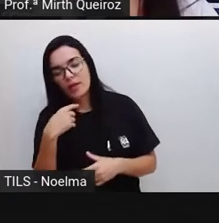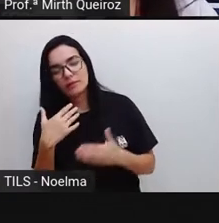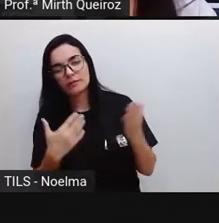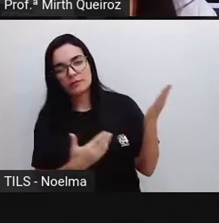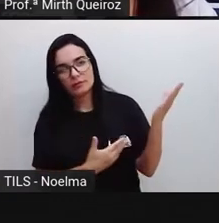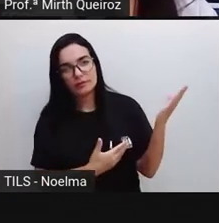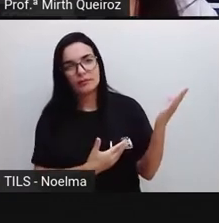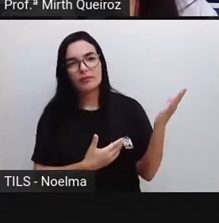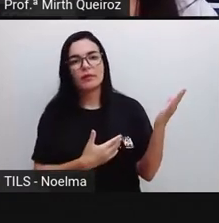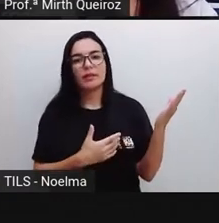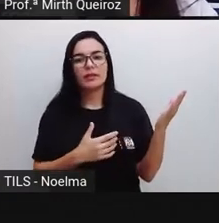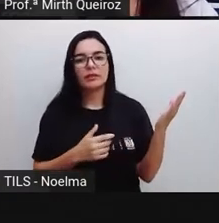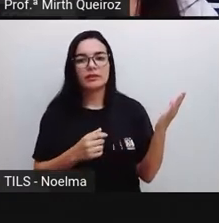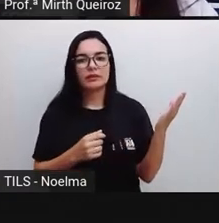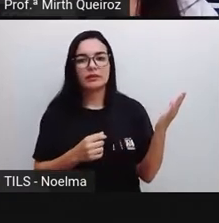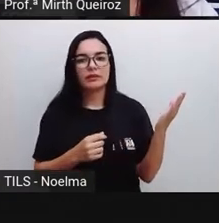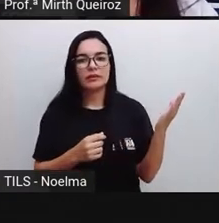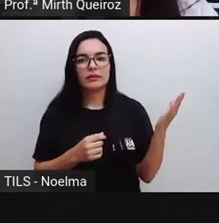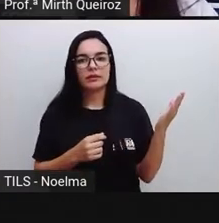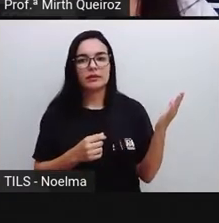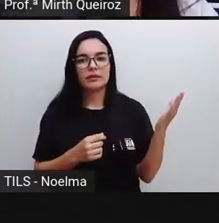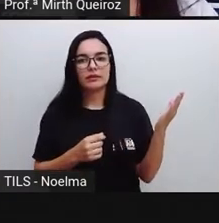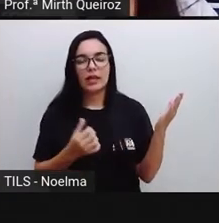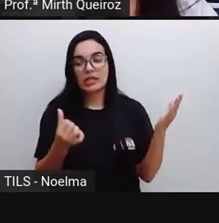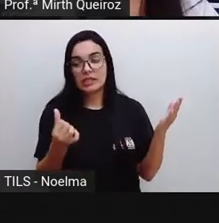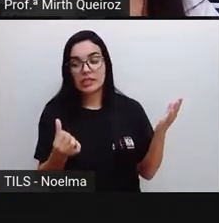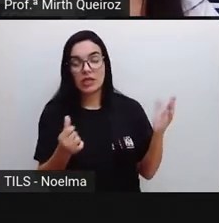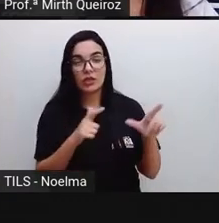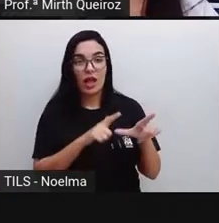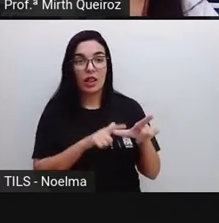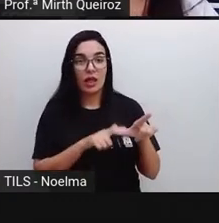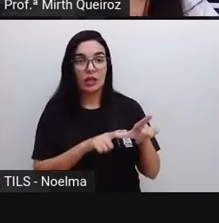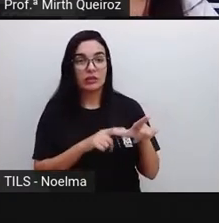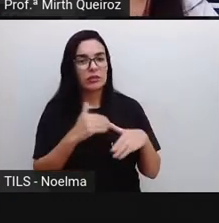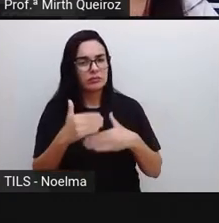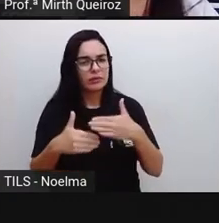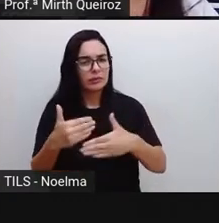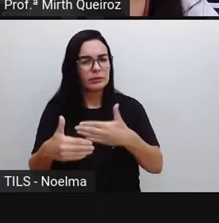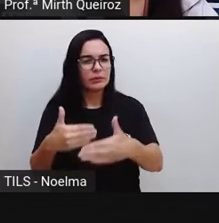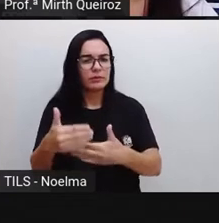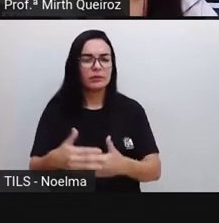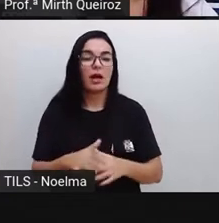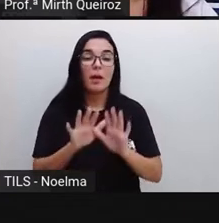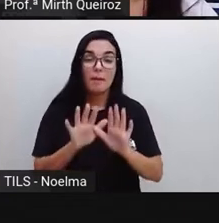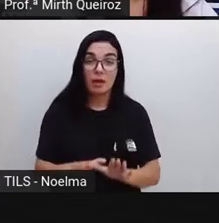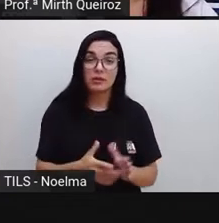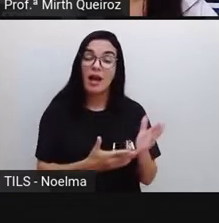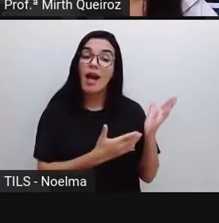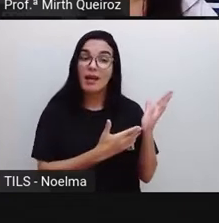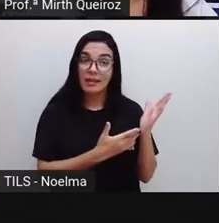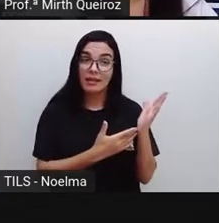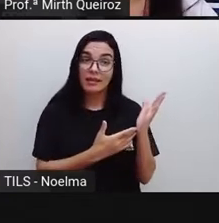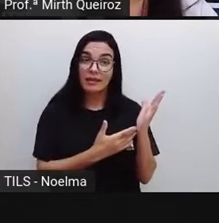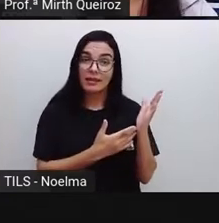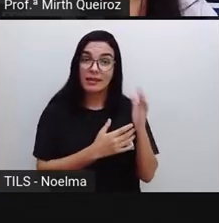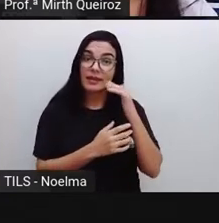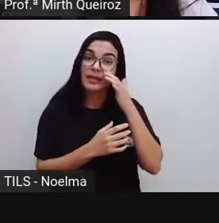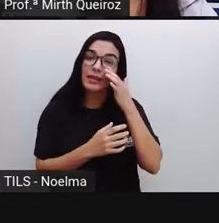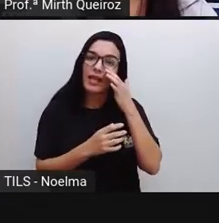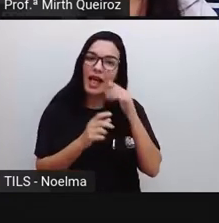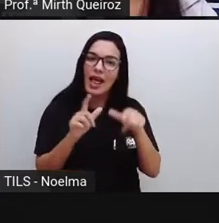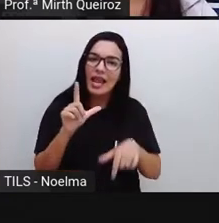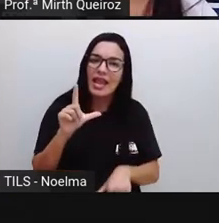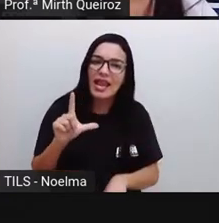a quarta não, perdão, a sexta letra, e assim por diante. Mas aqui, na letra verde, a gente já